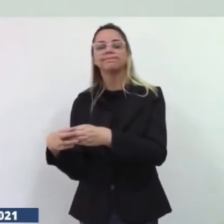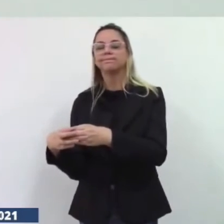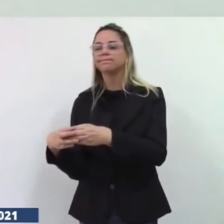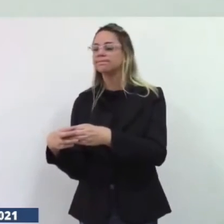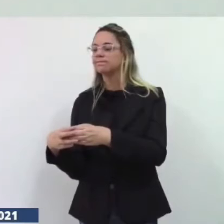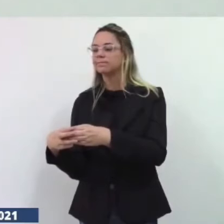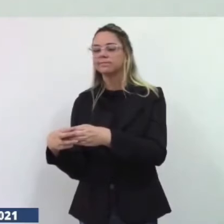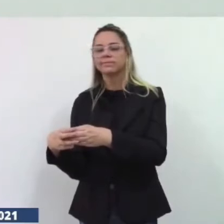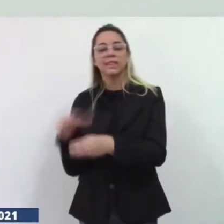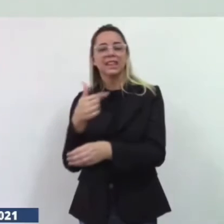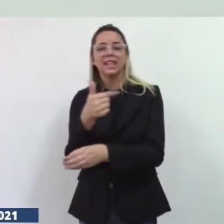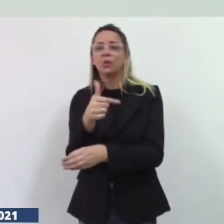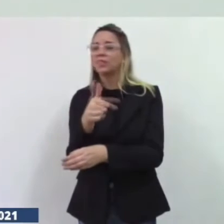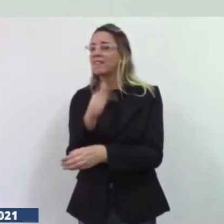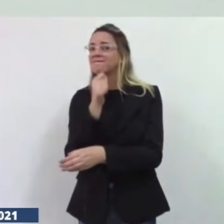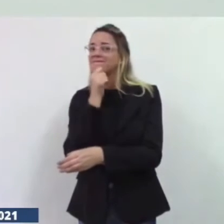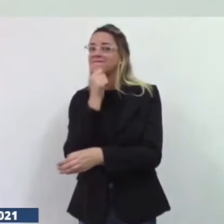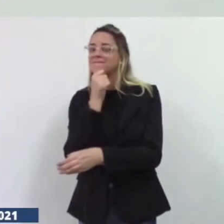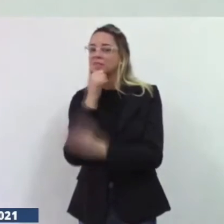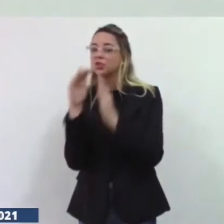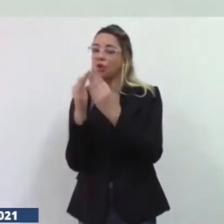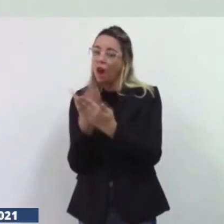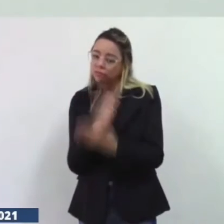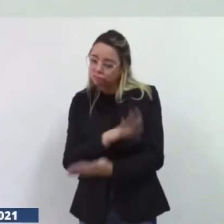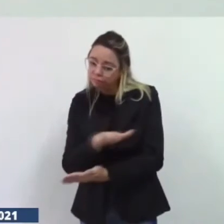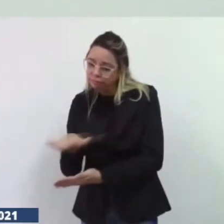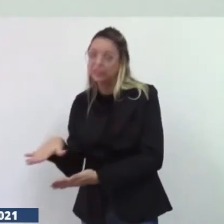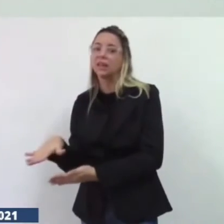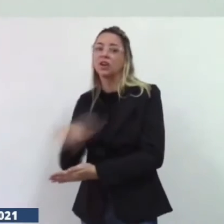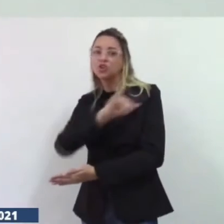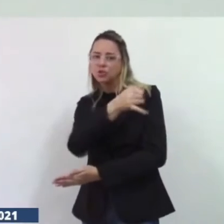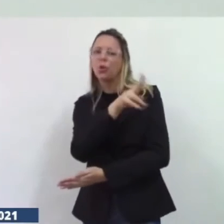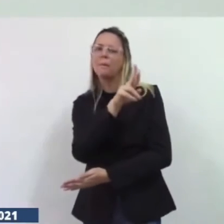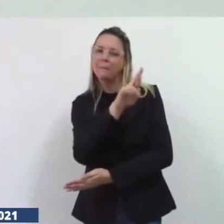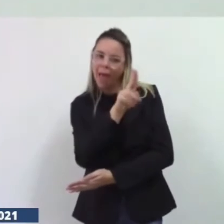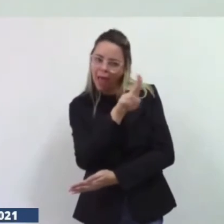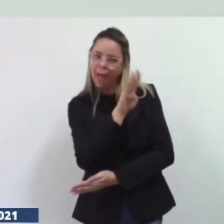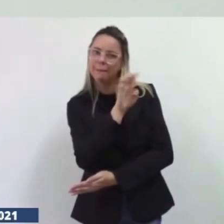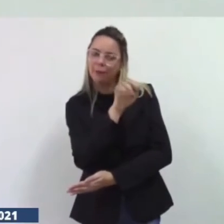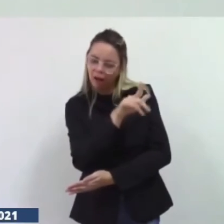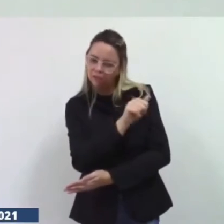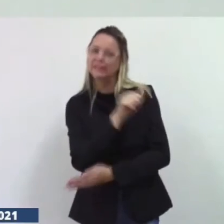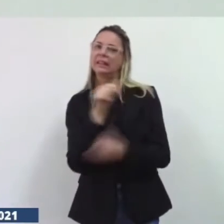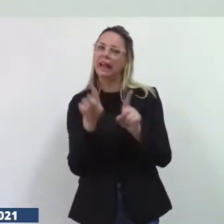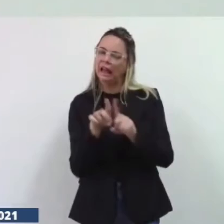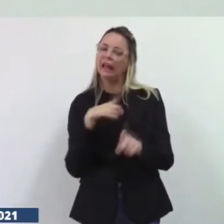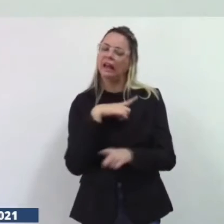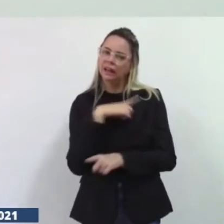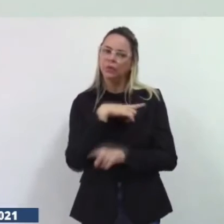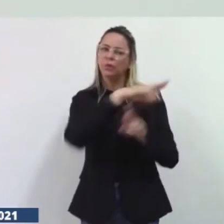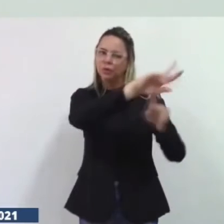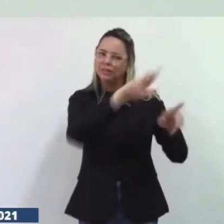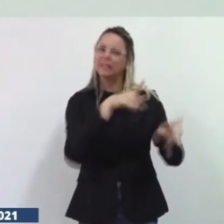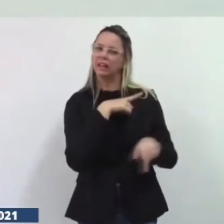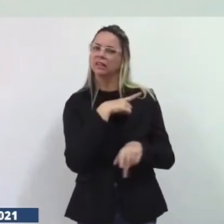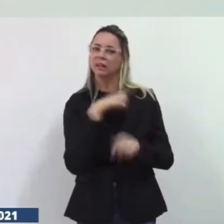uma creche porque já tem na Jurubega uma creche já tem queimada grande uma creche iria ter uma creche